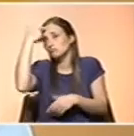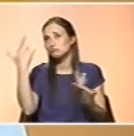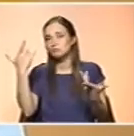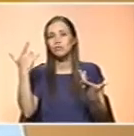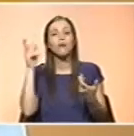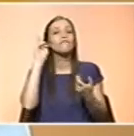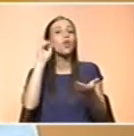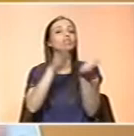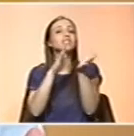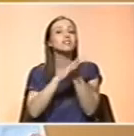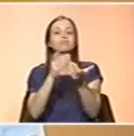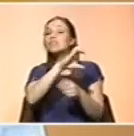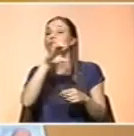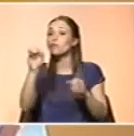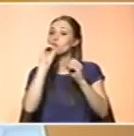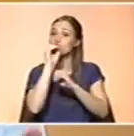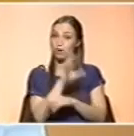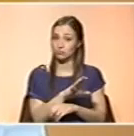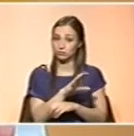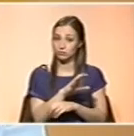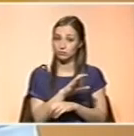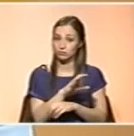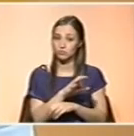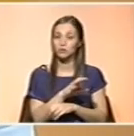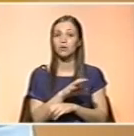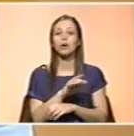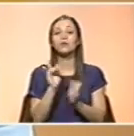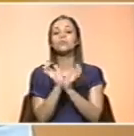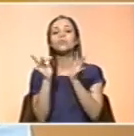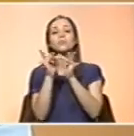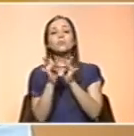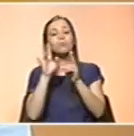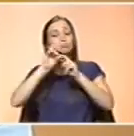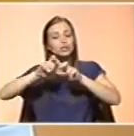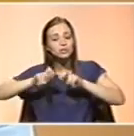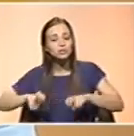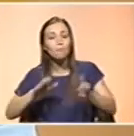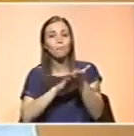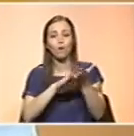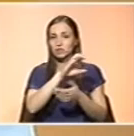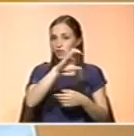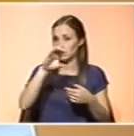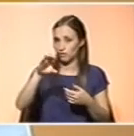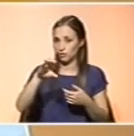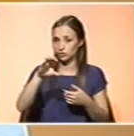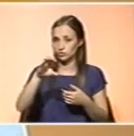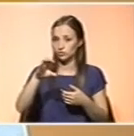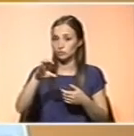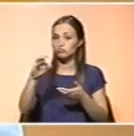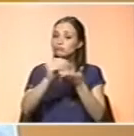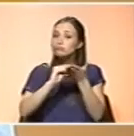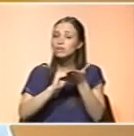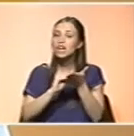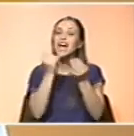nenhum valor científico, eu fui a um site onde nós pesquisamos alguma da evidência científica e escrevi riscos de